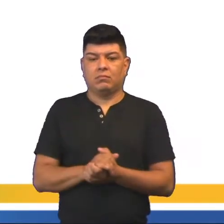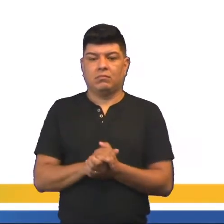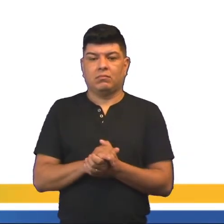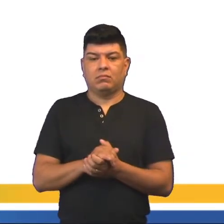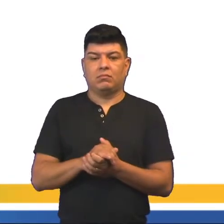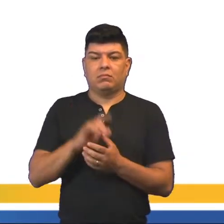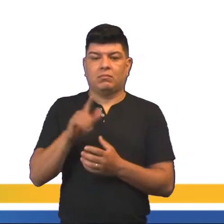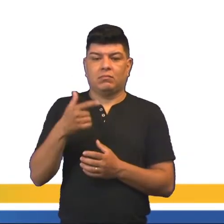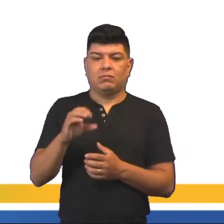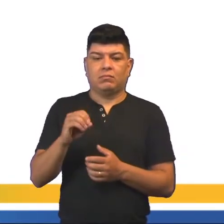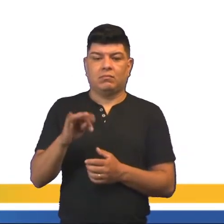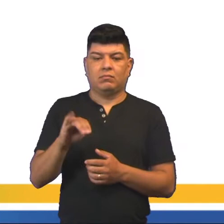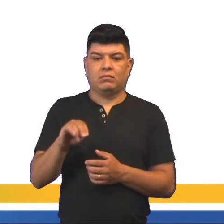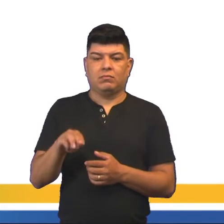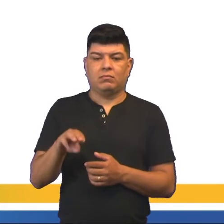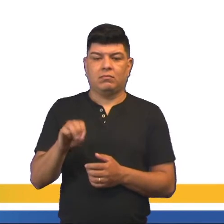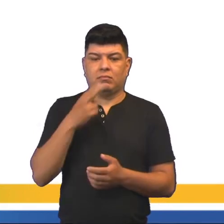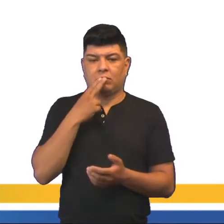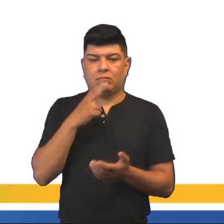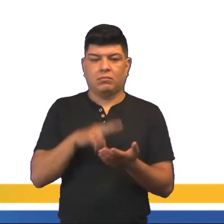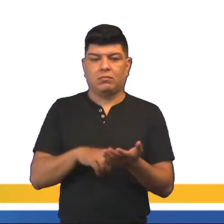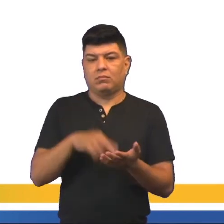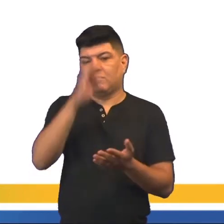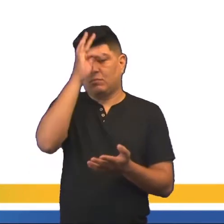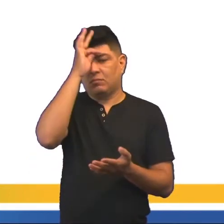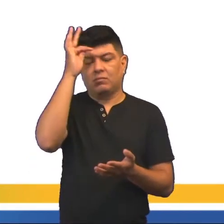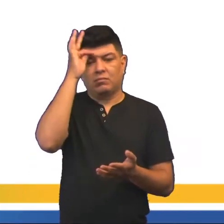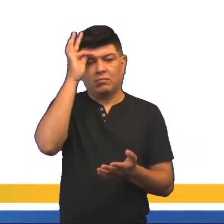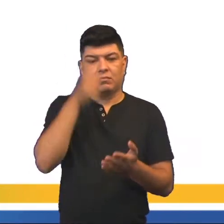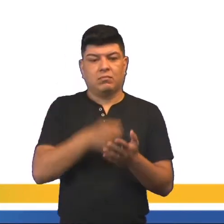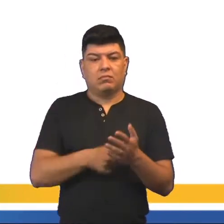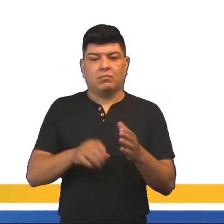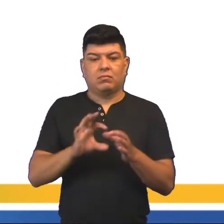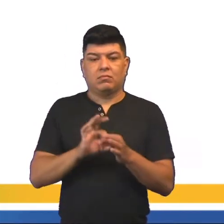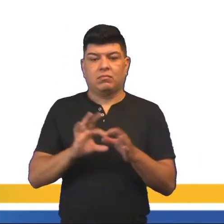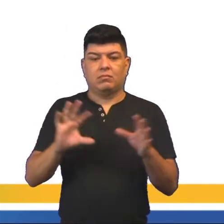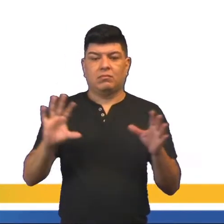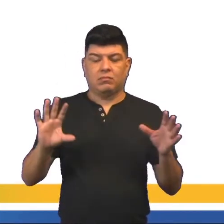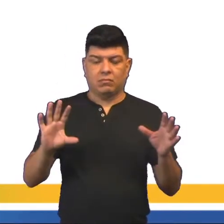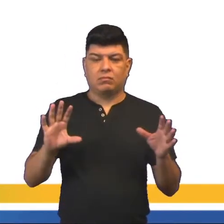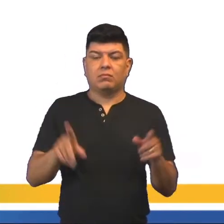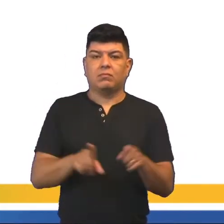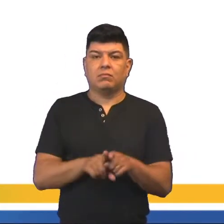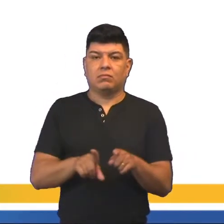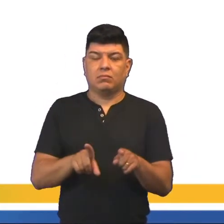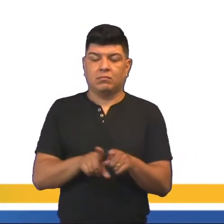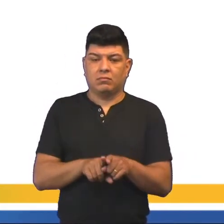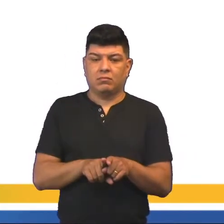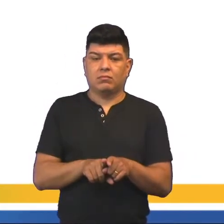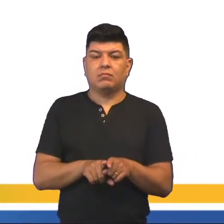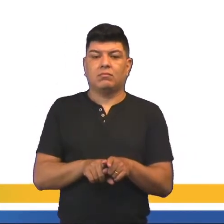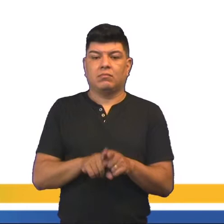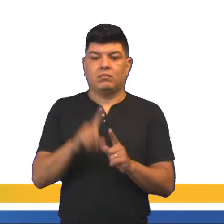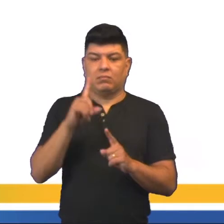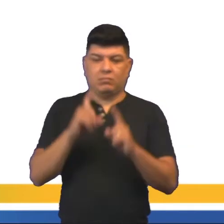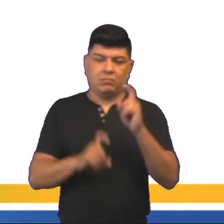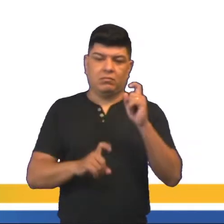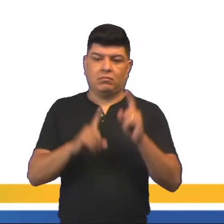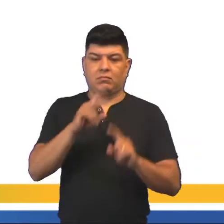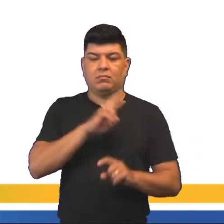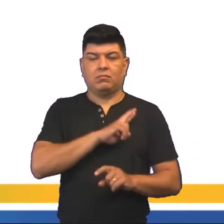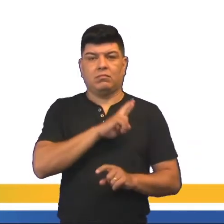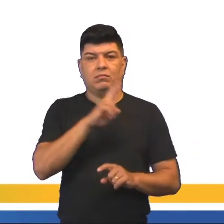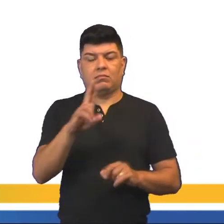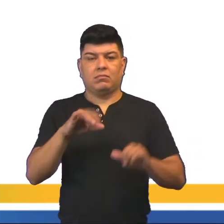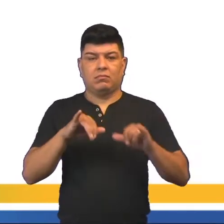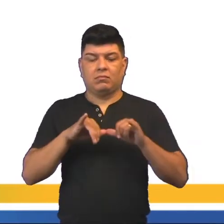ou o otimismo, cartas filosóficas. E a gente tem aí na obra do John Locke, a defesa das liberdades civis.